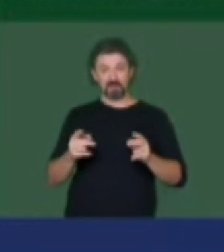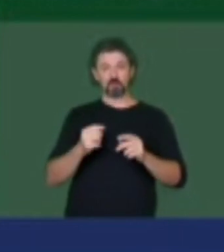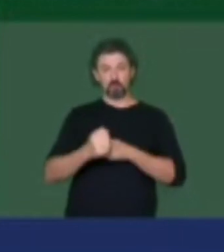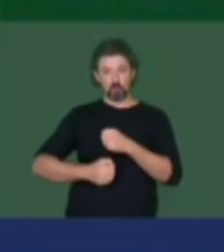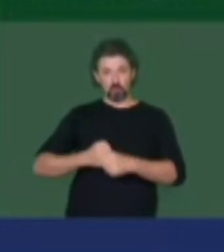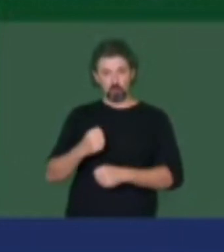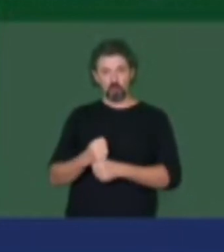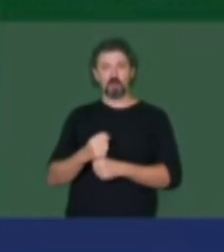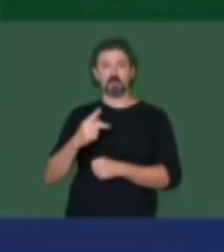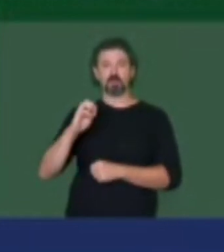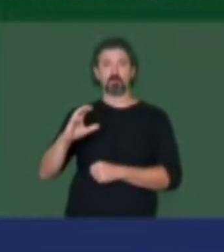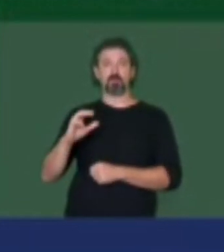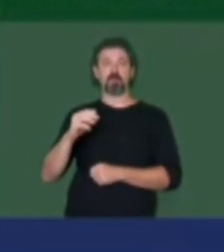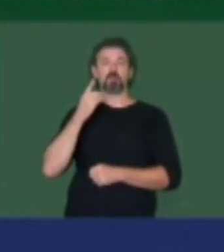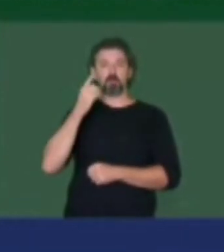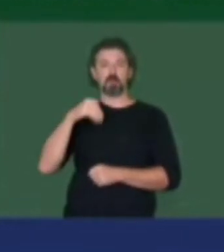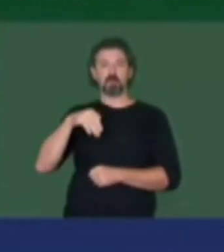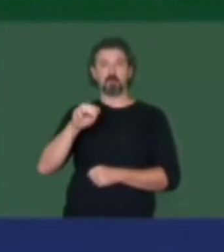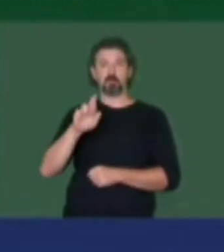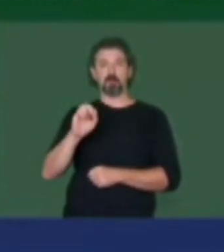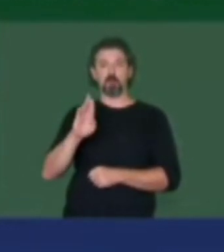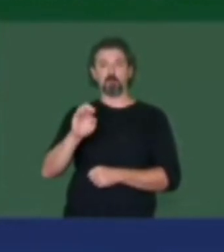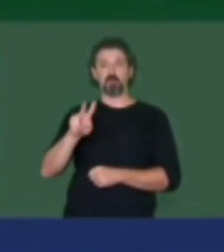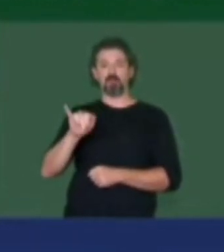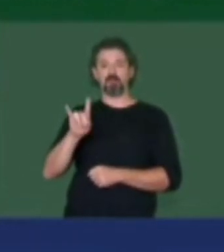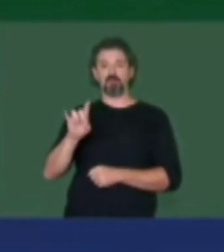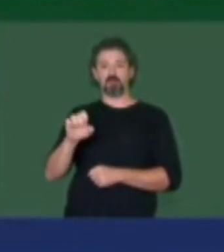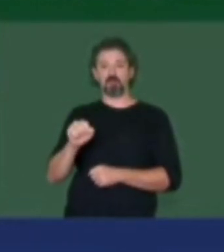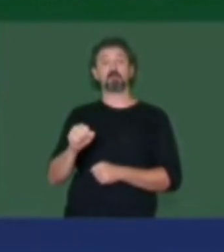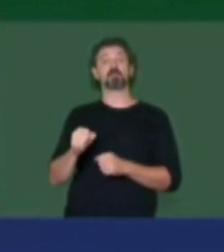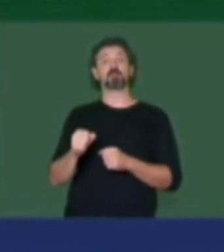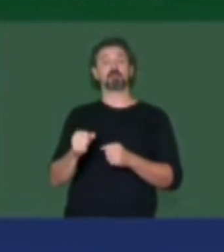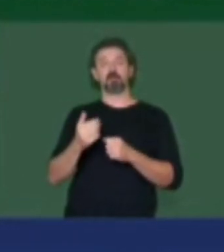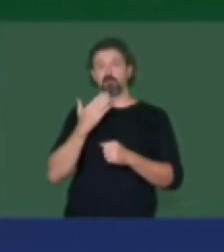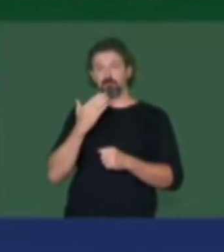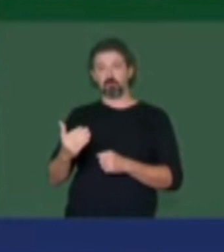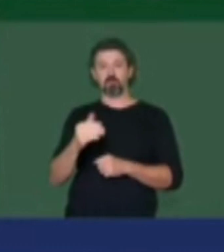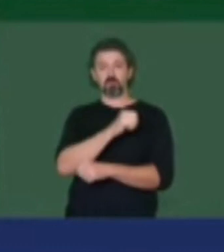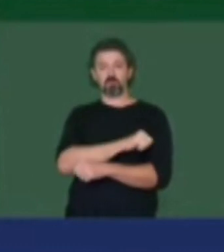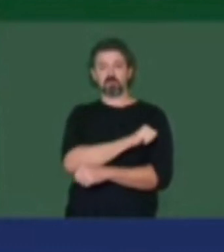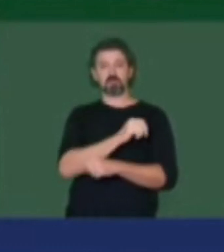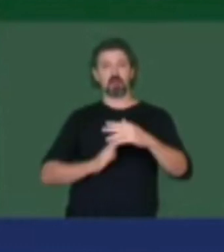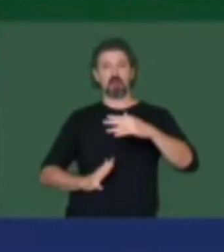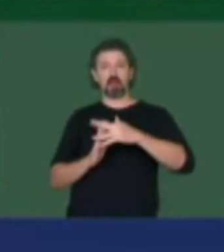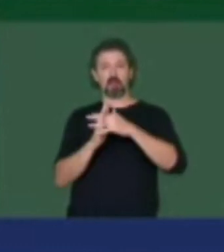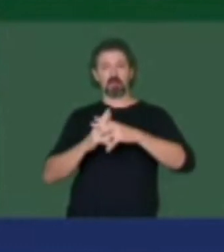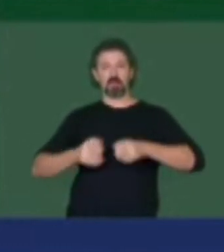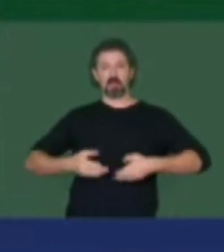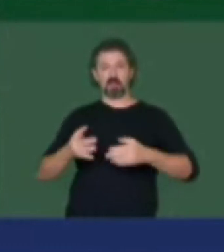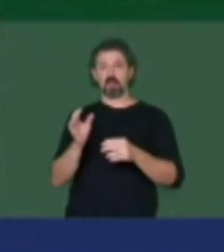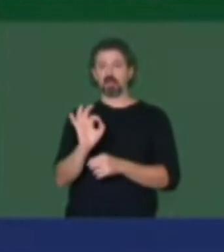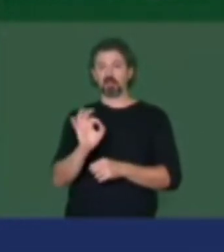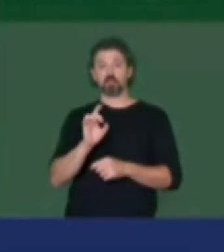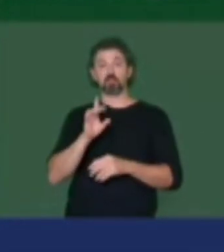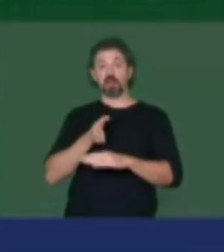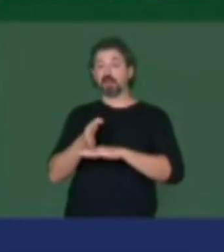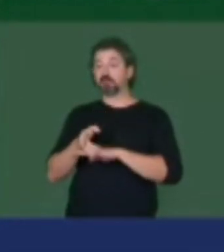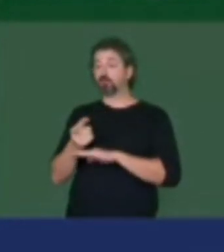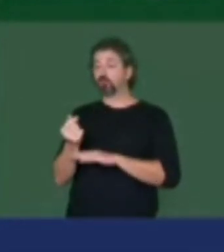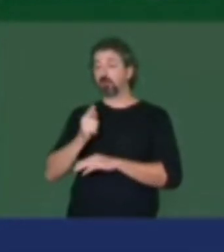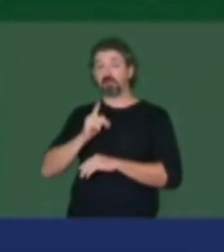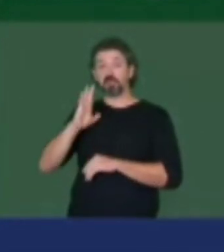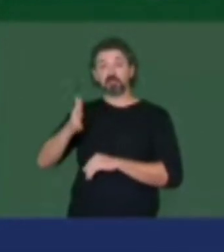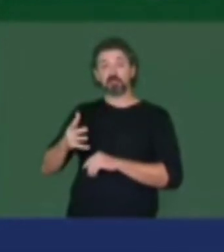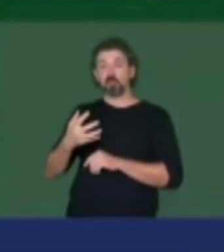deputado Mauro Benevides Filho, que beneficia a enfermagem, sem furar teto, apenas acessando recursos do superávit